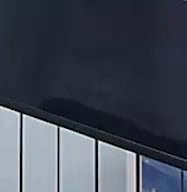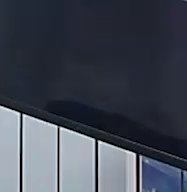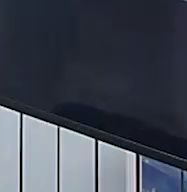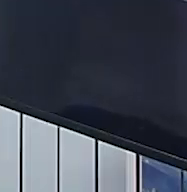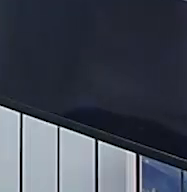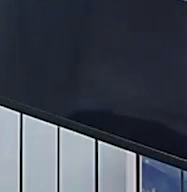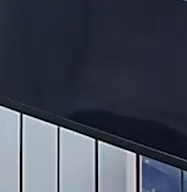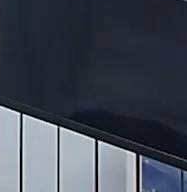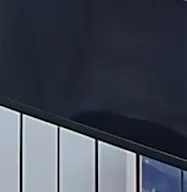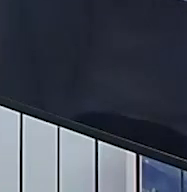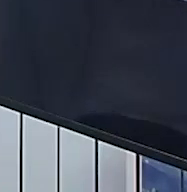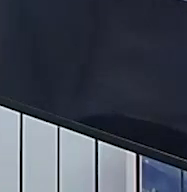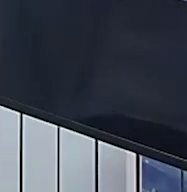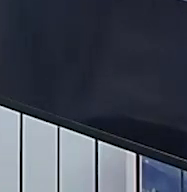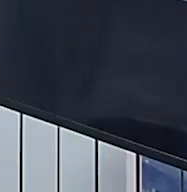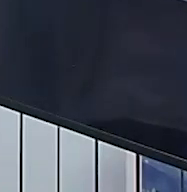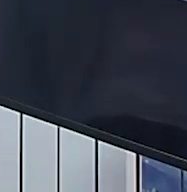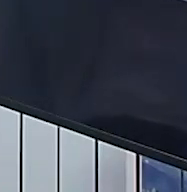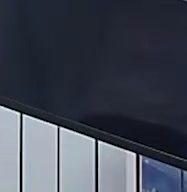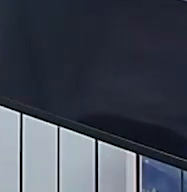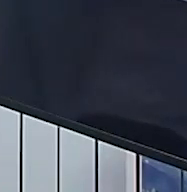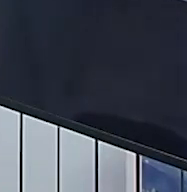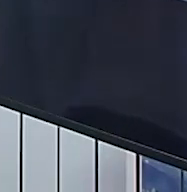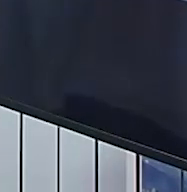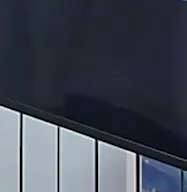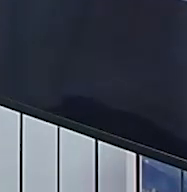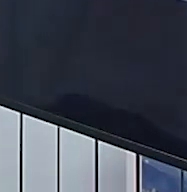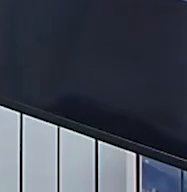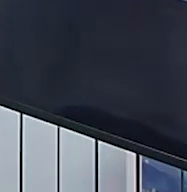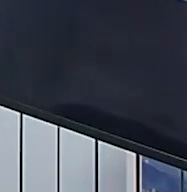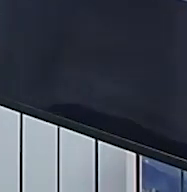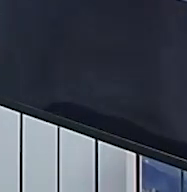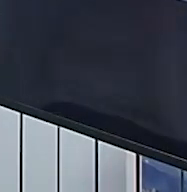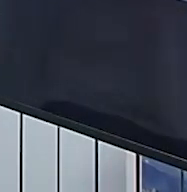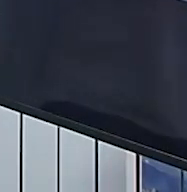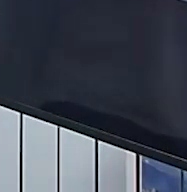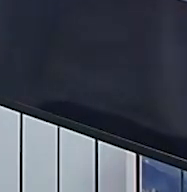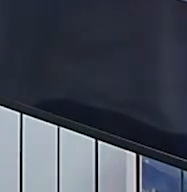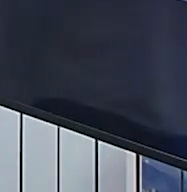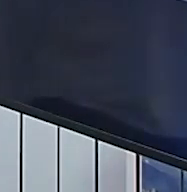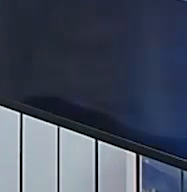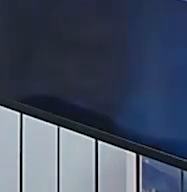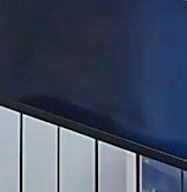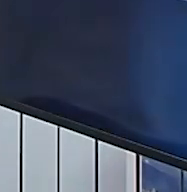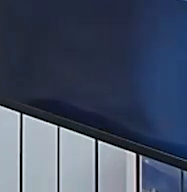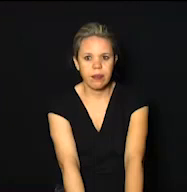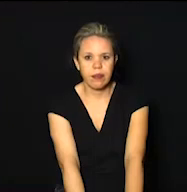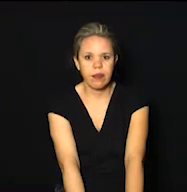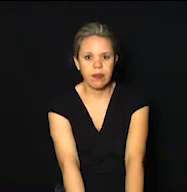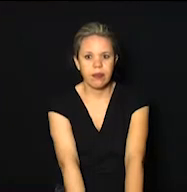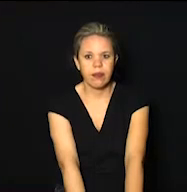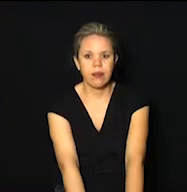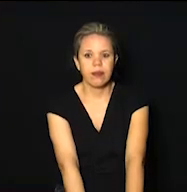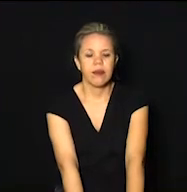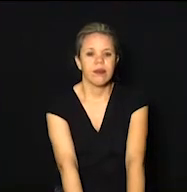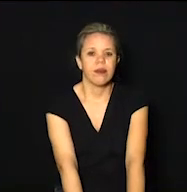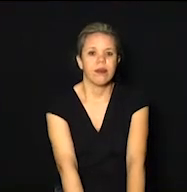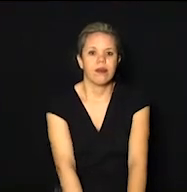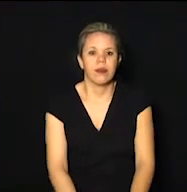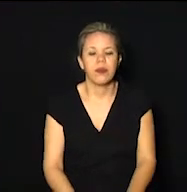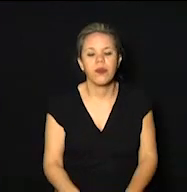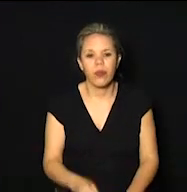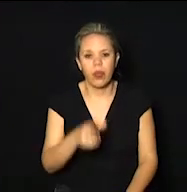E eu começo com a repórter Viviane Novaes com as notícias de Campinas. Bom dia Vivi. Jonas